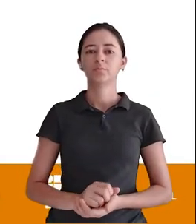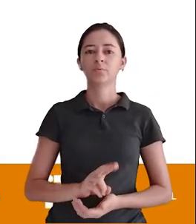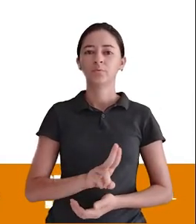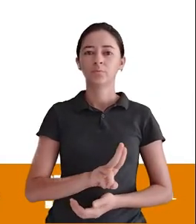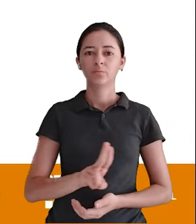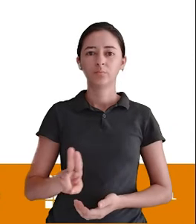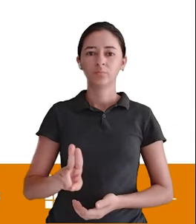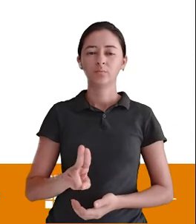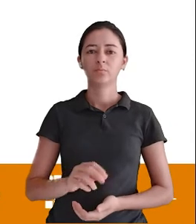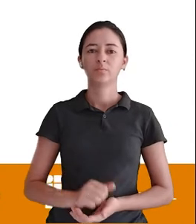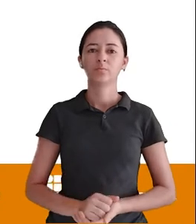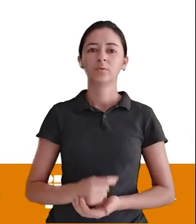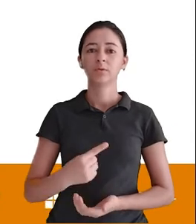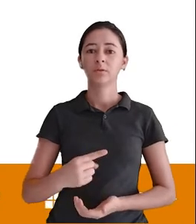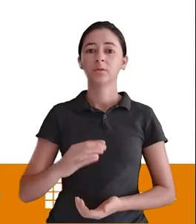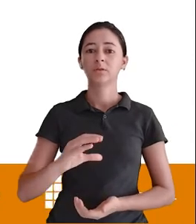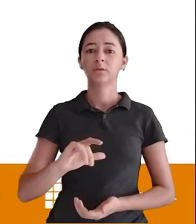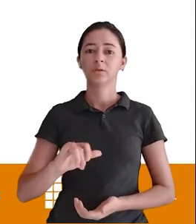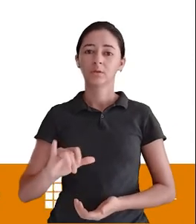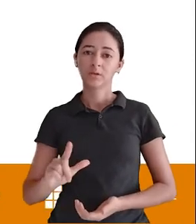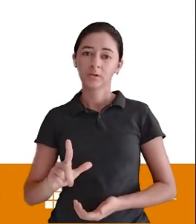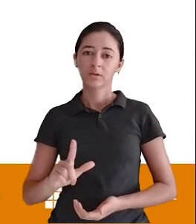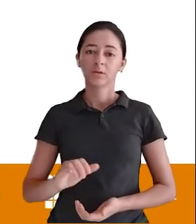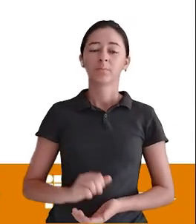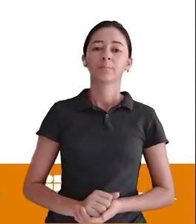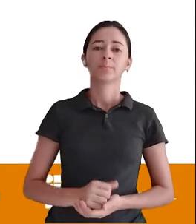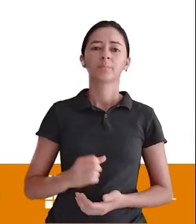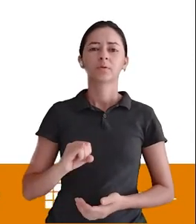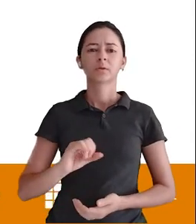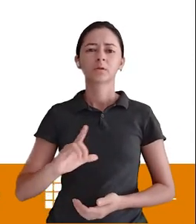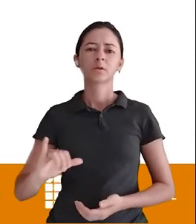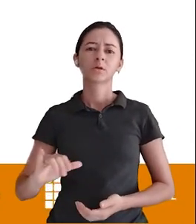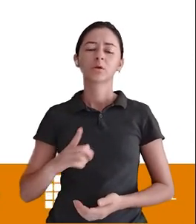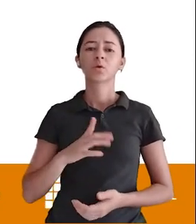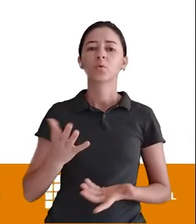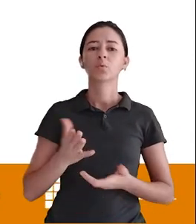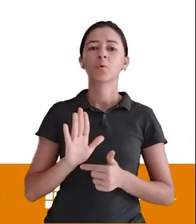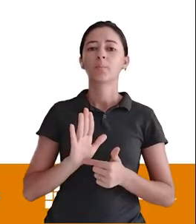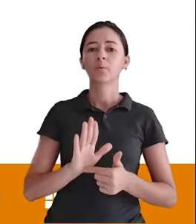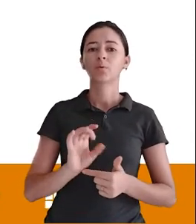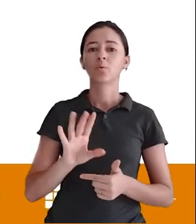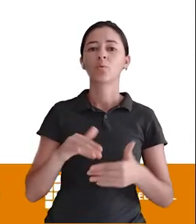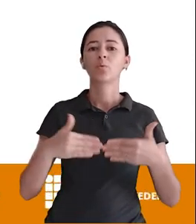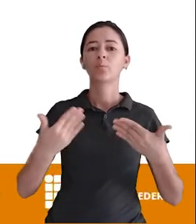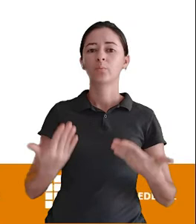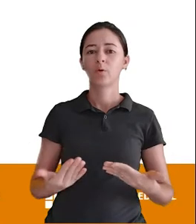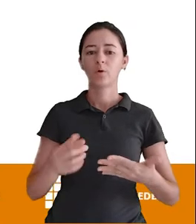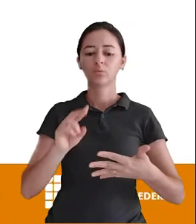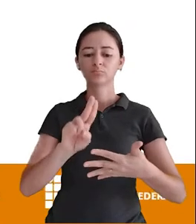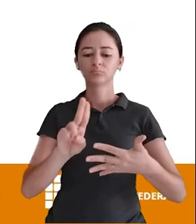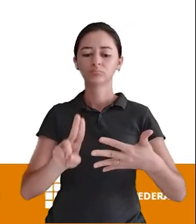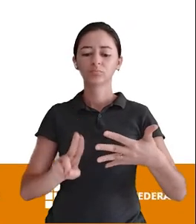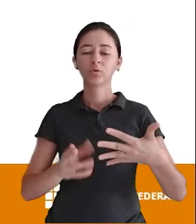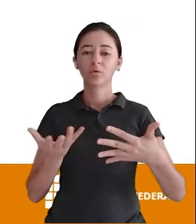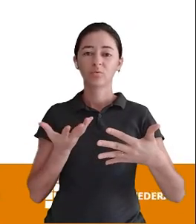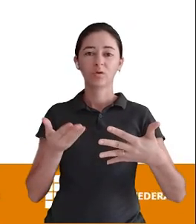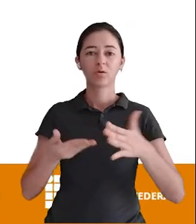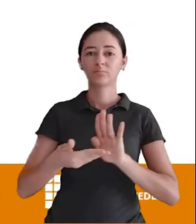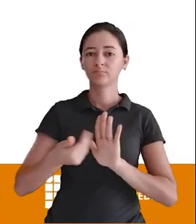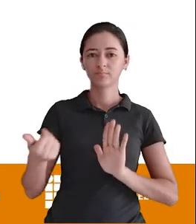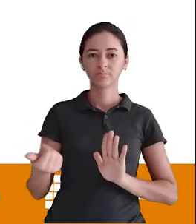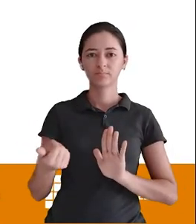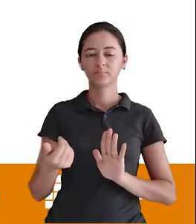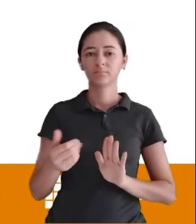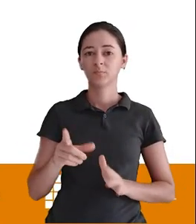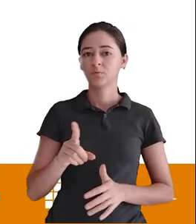Então No drop Eu apenas aponto O atributo Não preciso dizer Qual é o tipo de dado Dele Beleza? E o drop